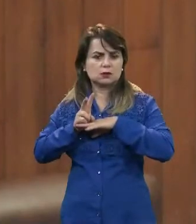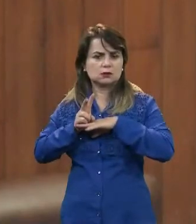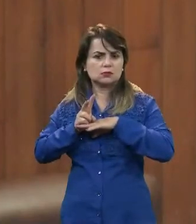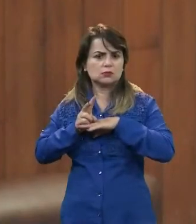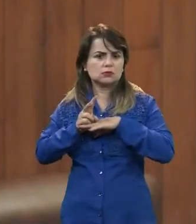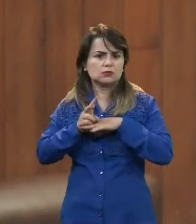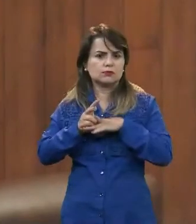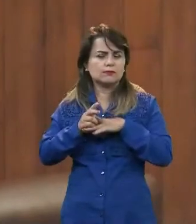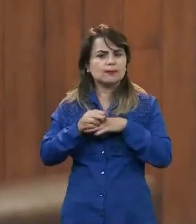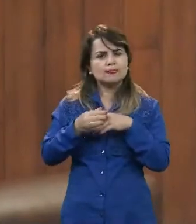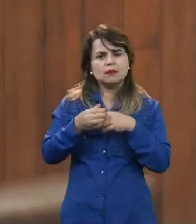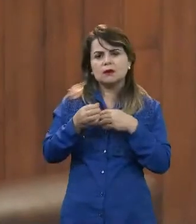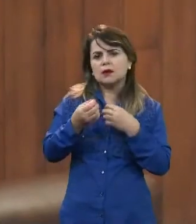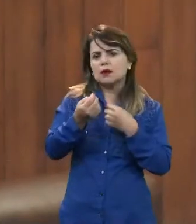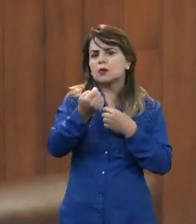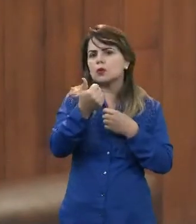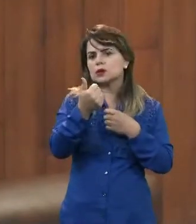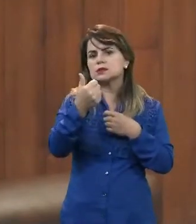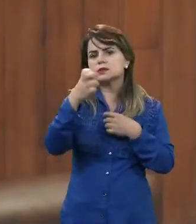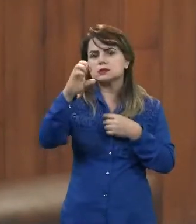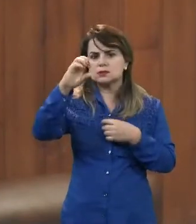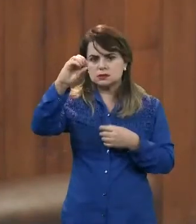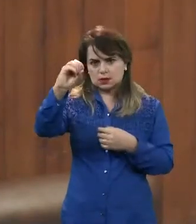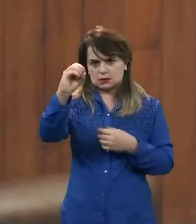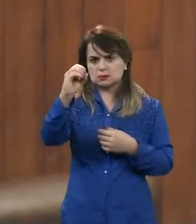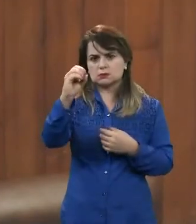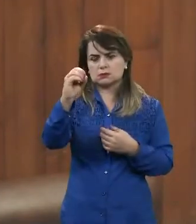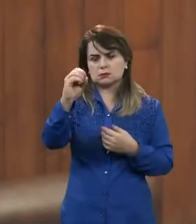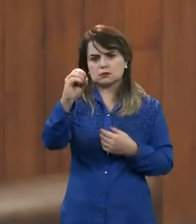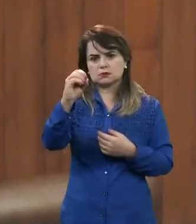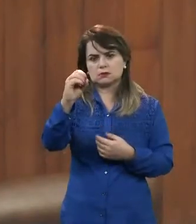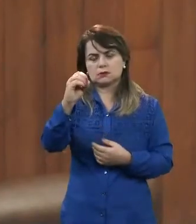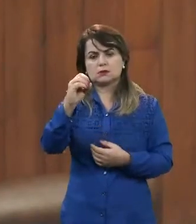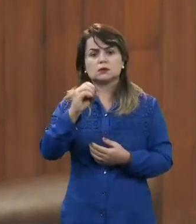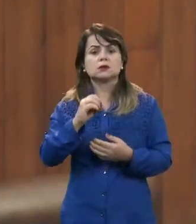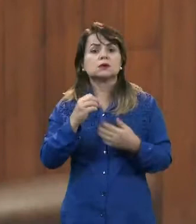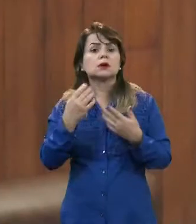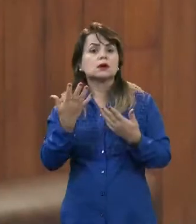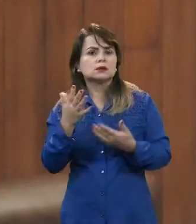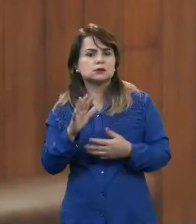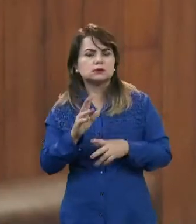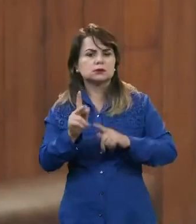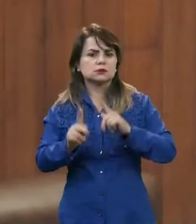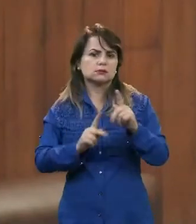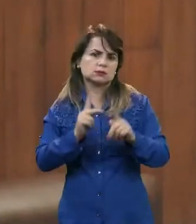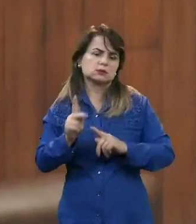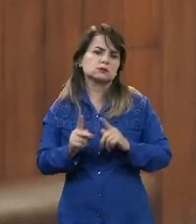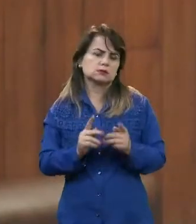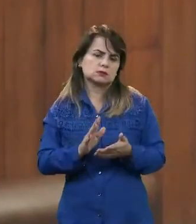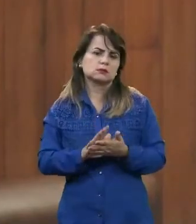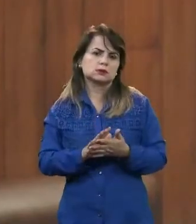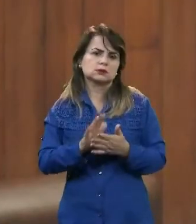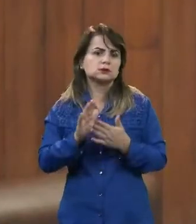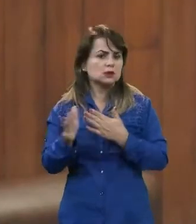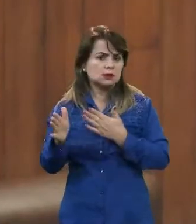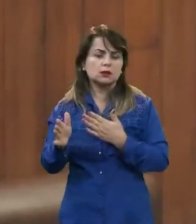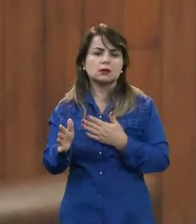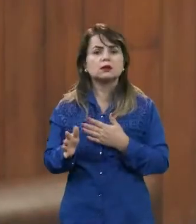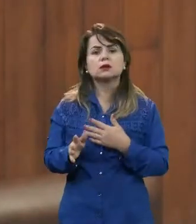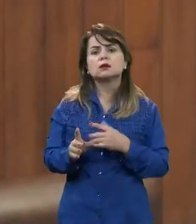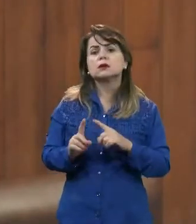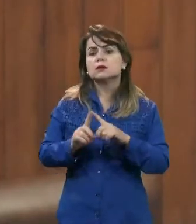liquidez, a inadimplência. É só caso que pessoas que saem, mas a gente sempre bloqueia, é próximo de zero.